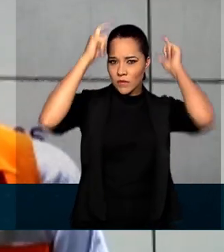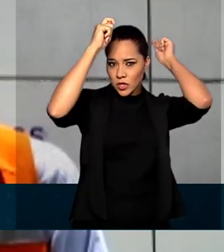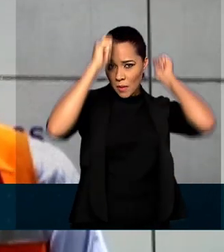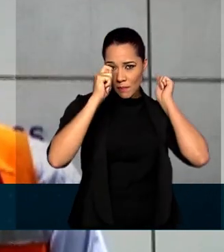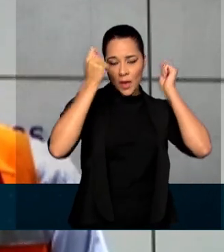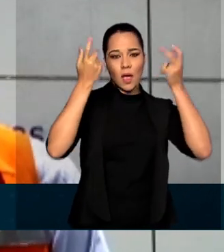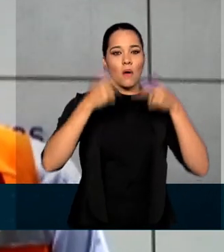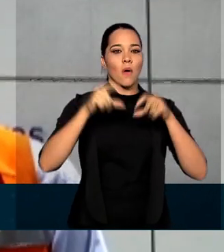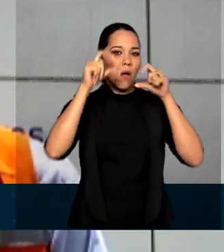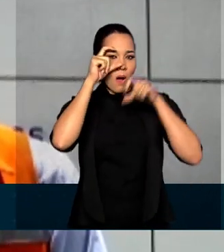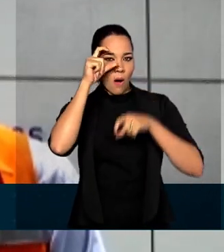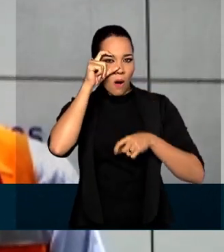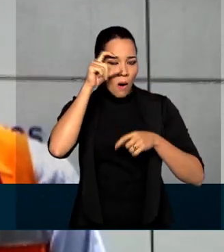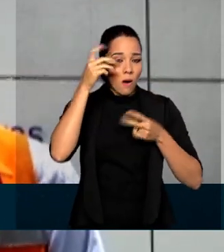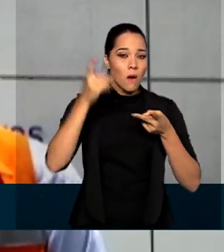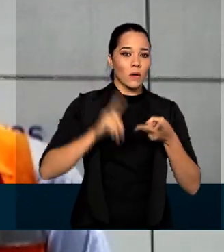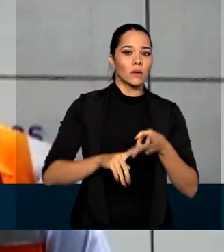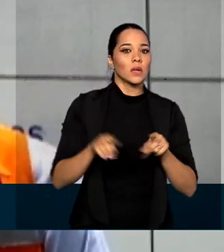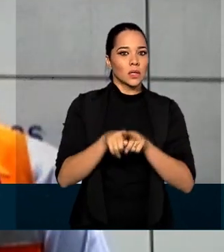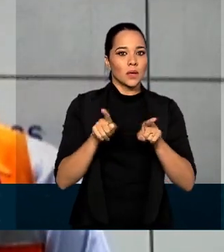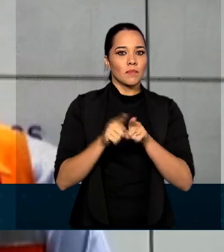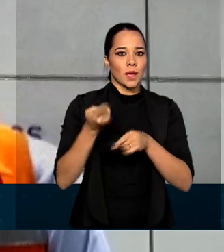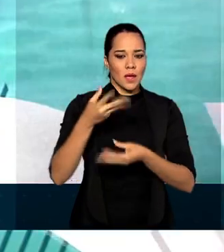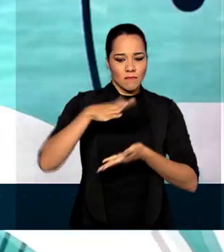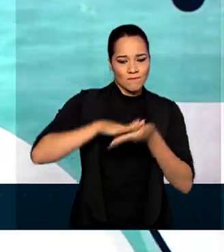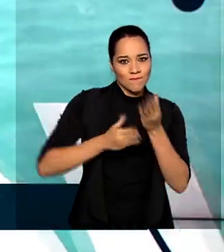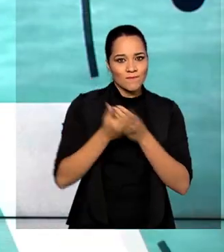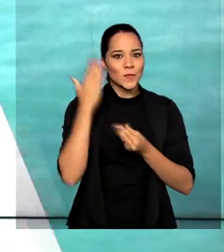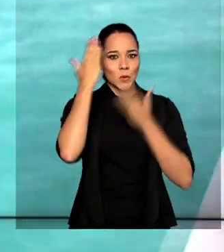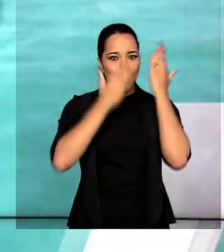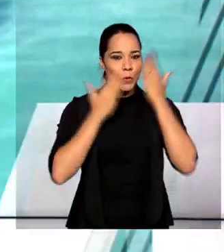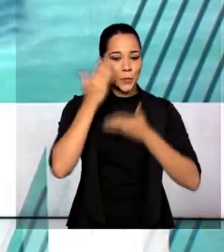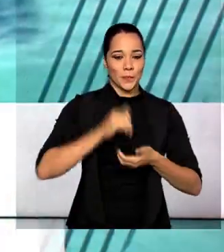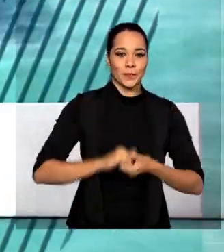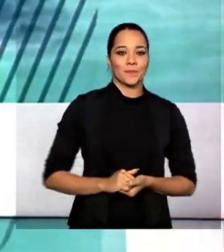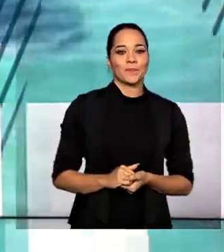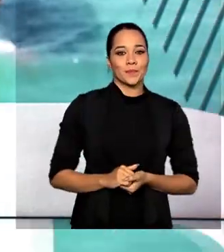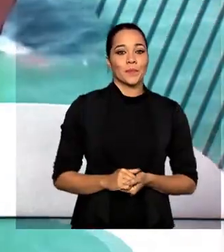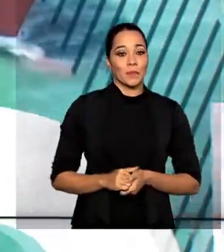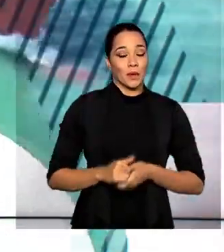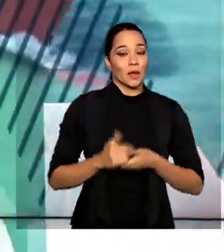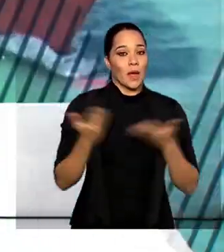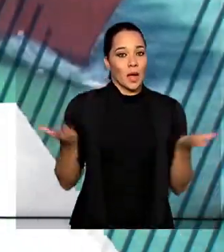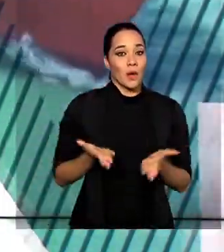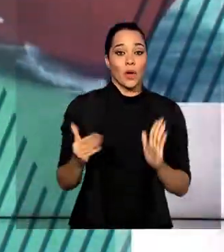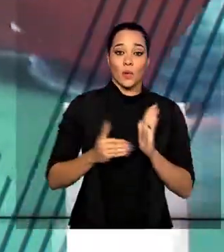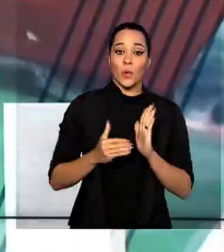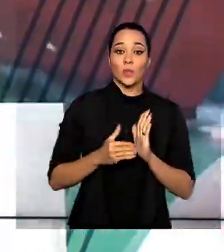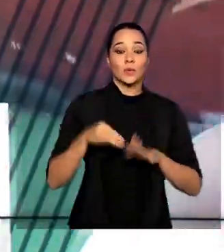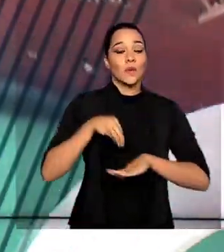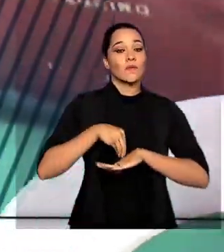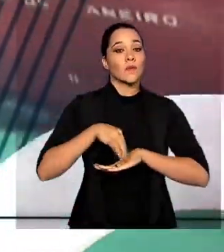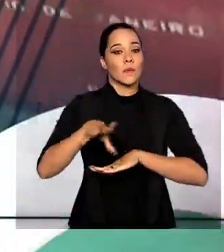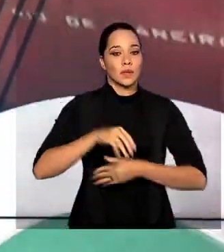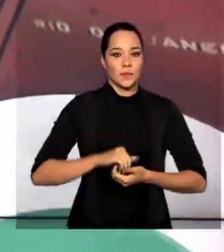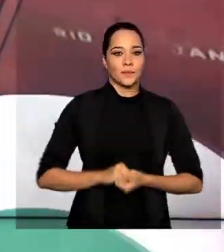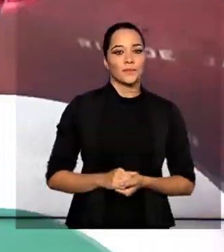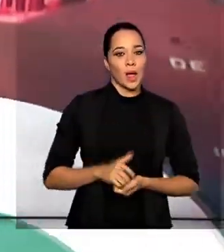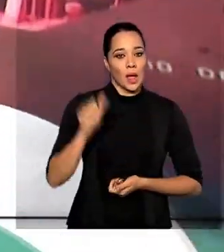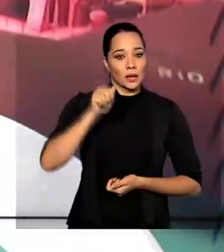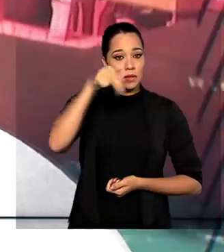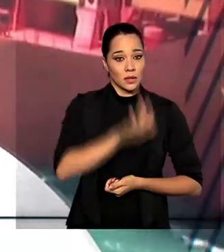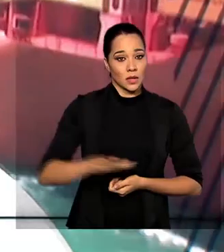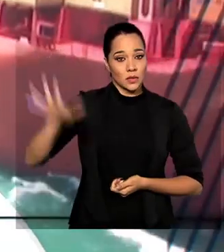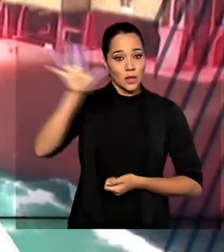bonés, óculos escuros e bastante protetor solar. Agora uma última informação. A Agência